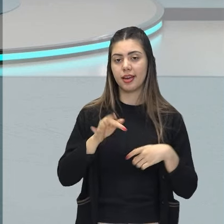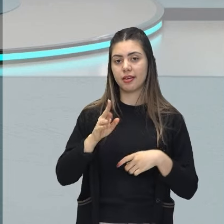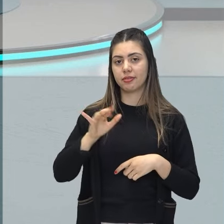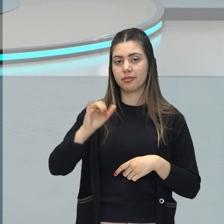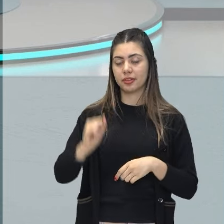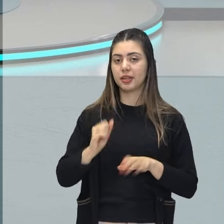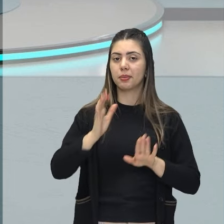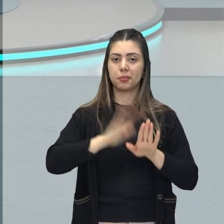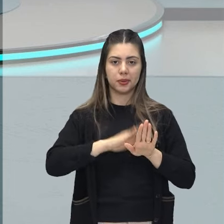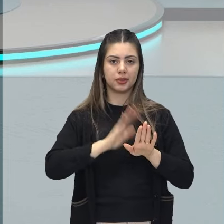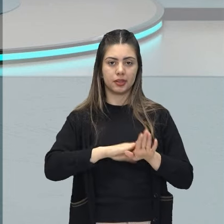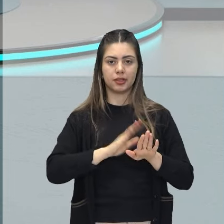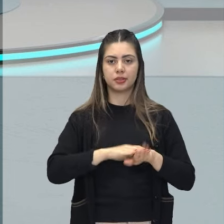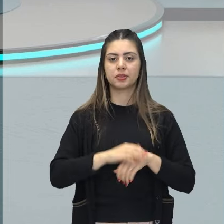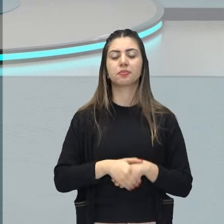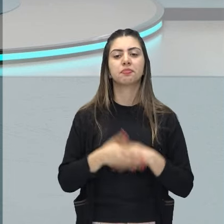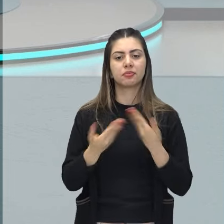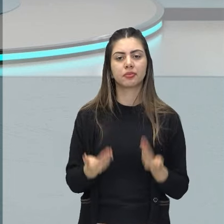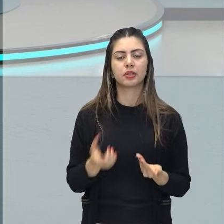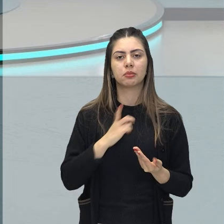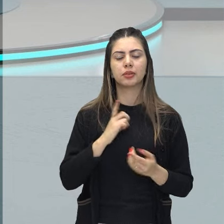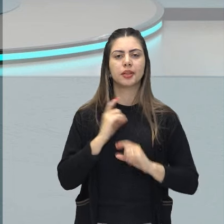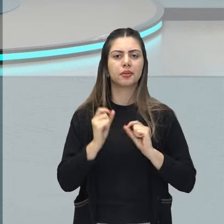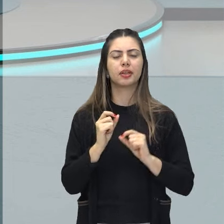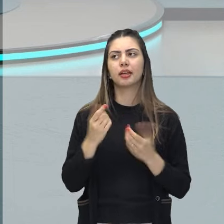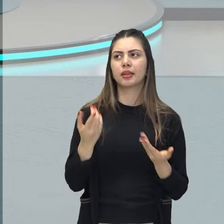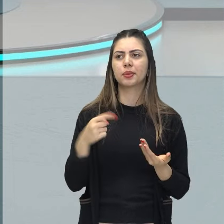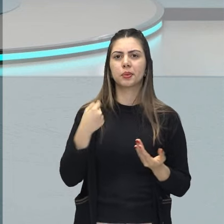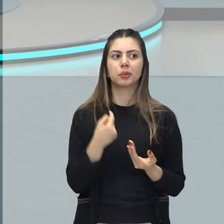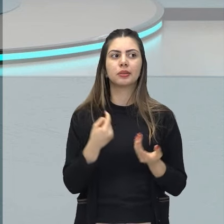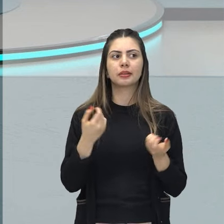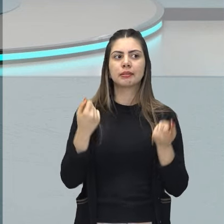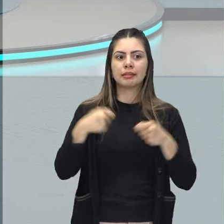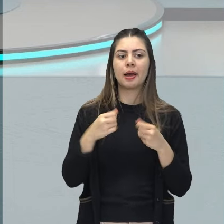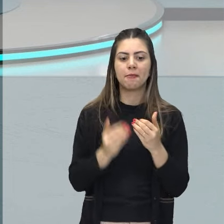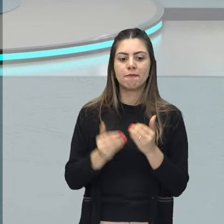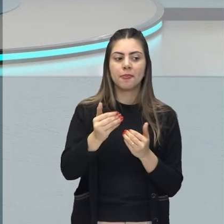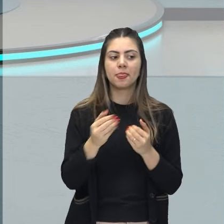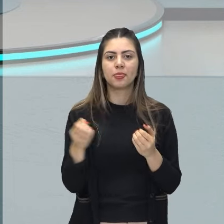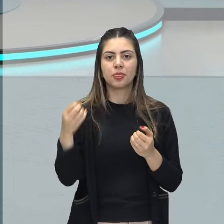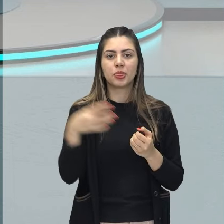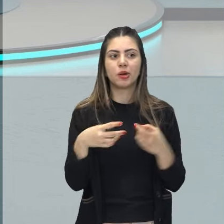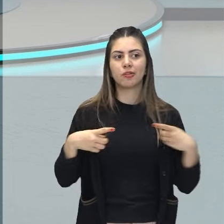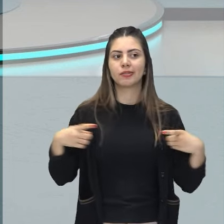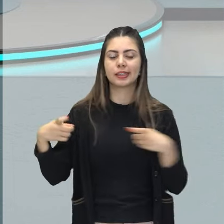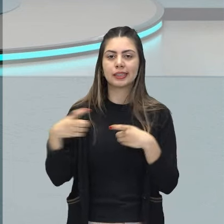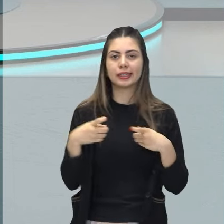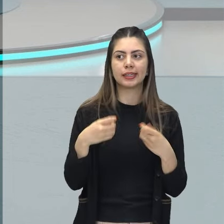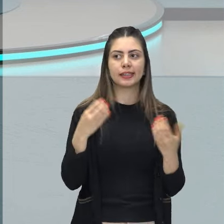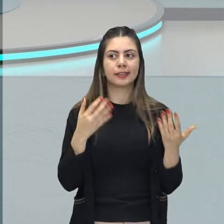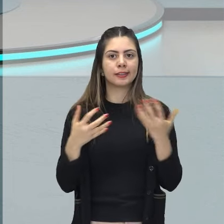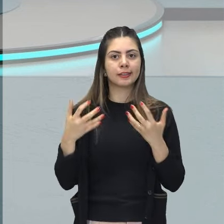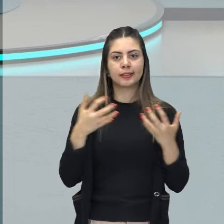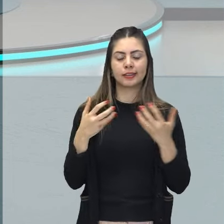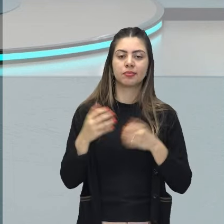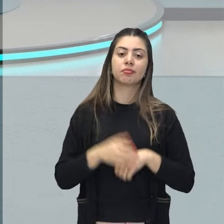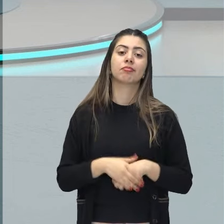que a todo momento existia aquela tensão de que poderia estourar uma nova guerra, ok? E percebam que nós vamos